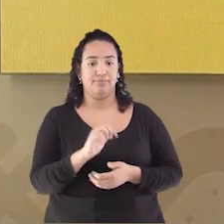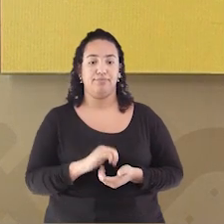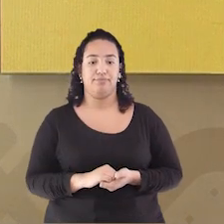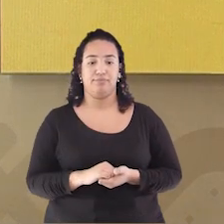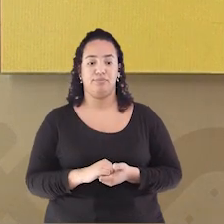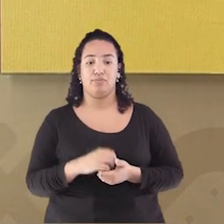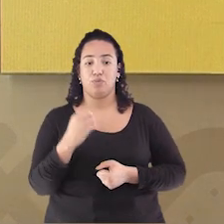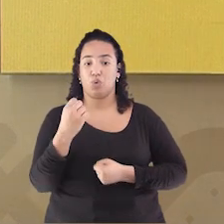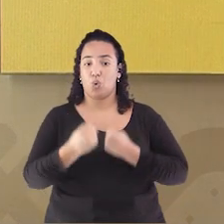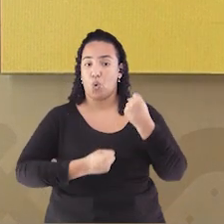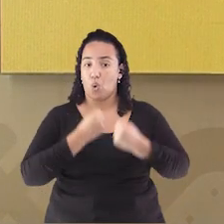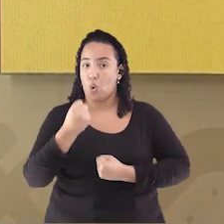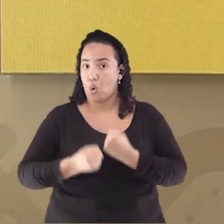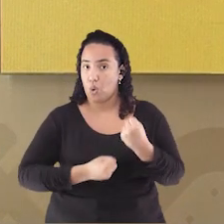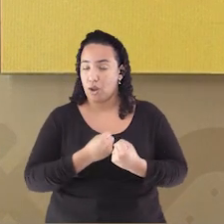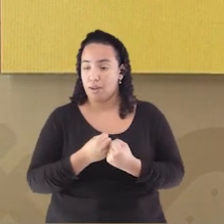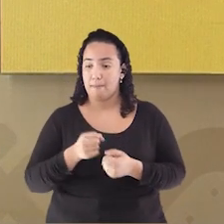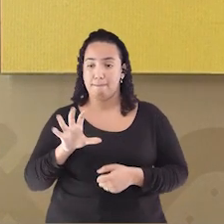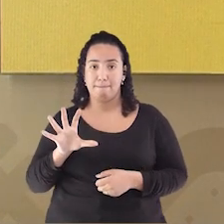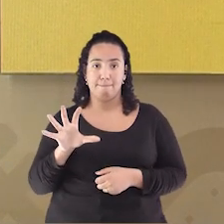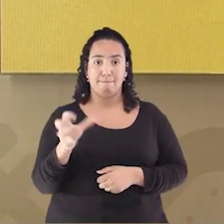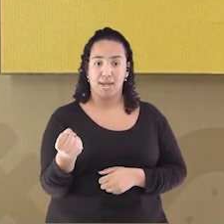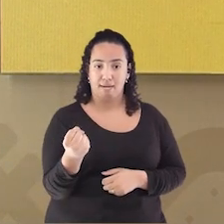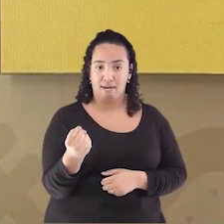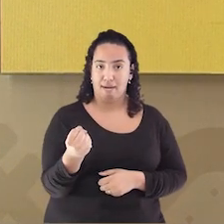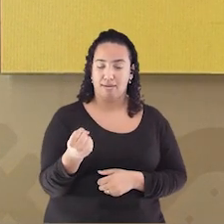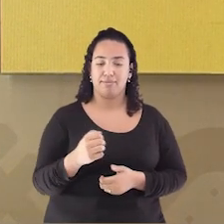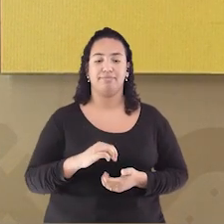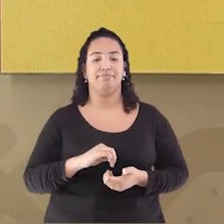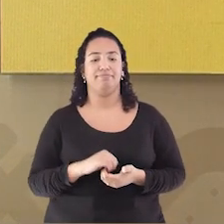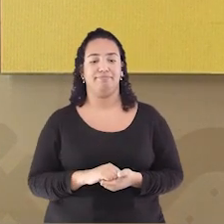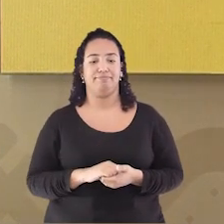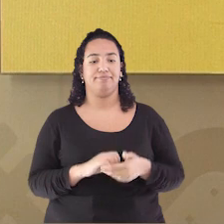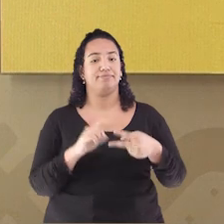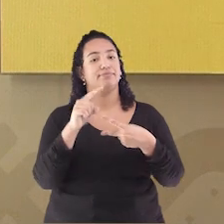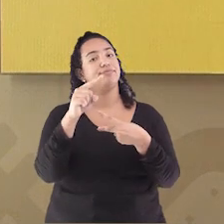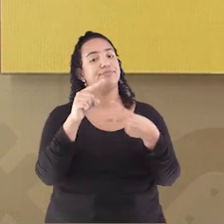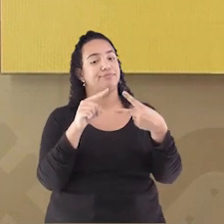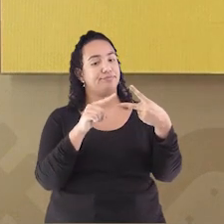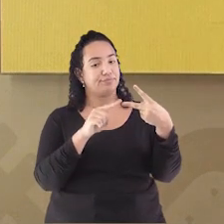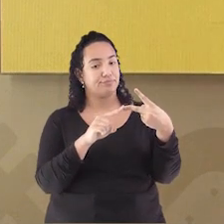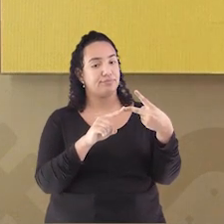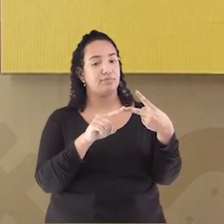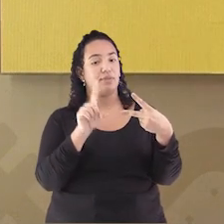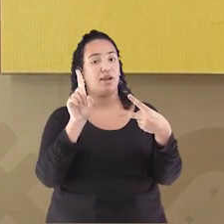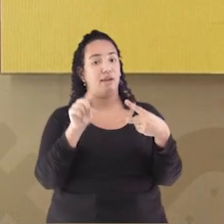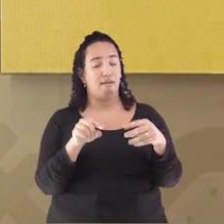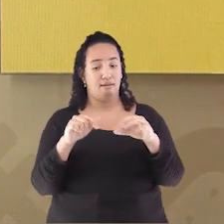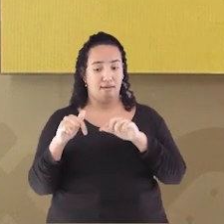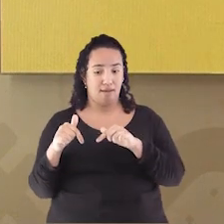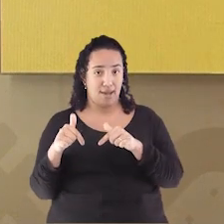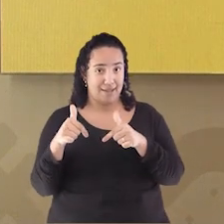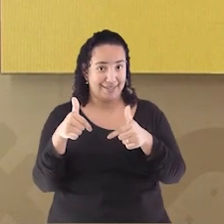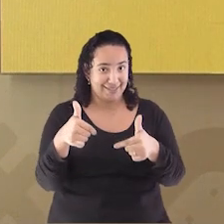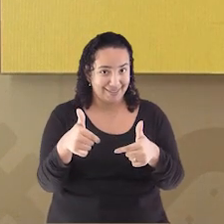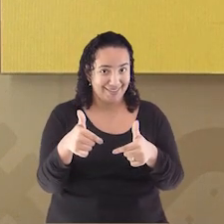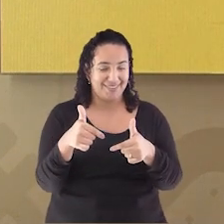Correu E pegar Ambas Foram ações